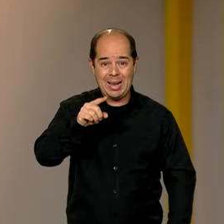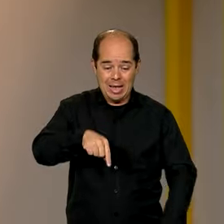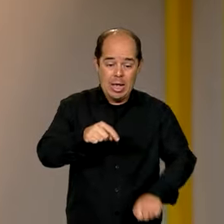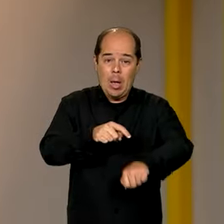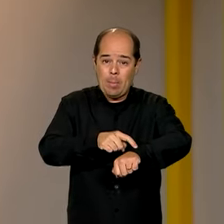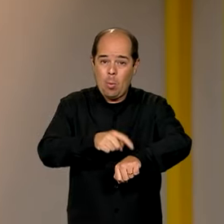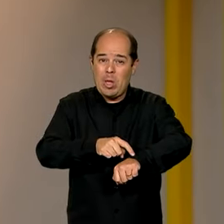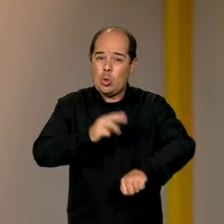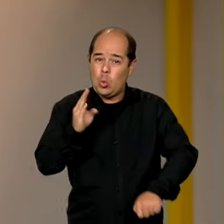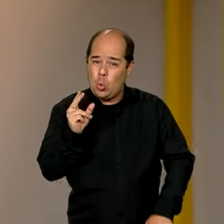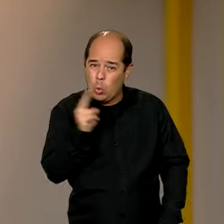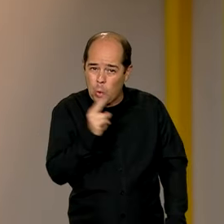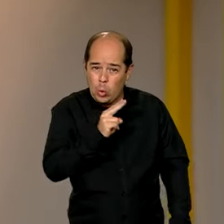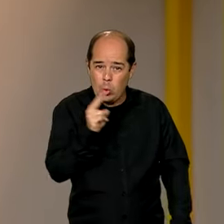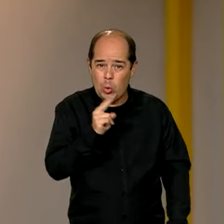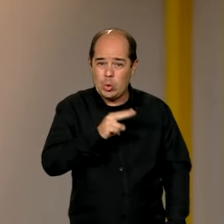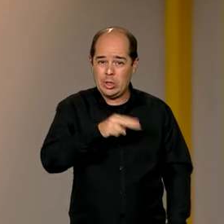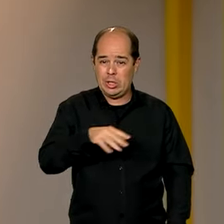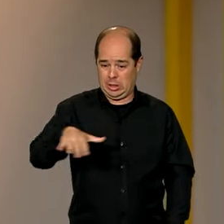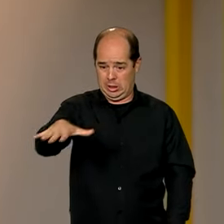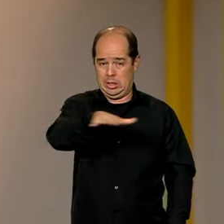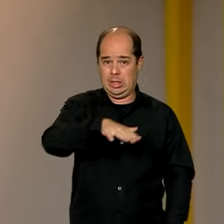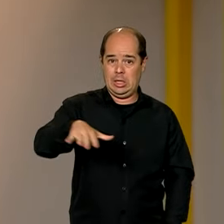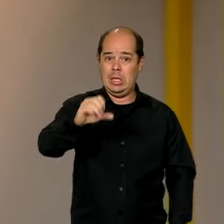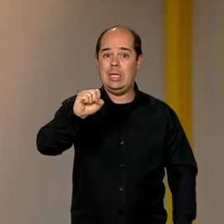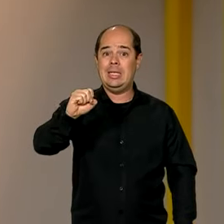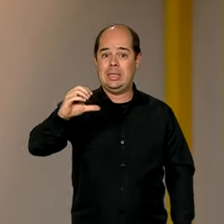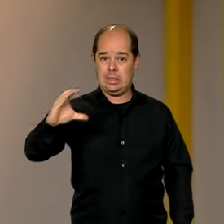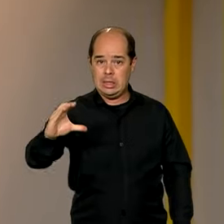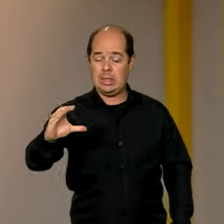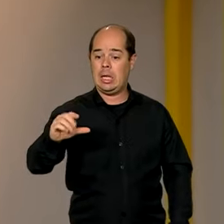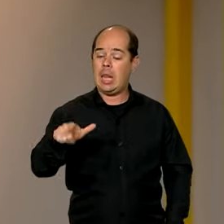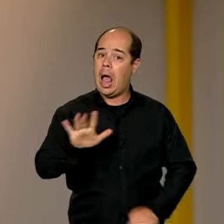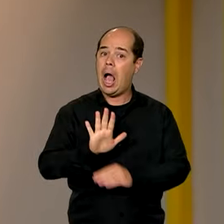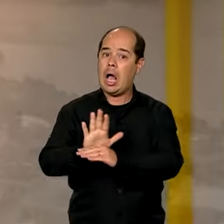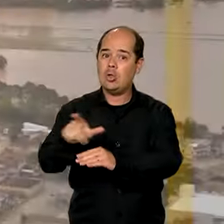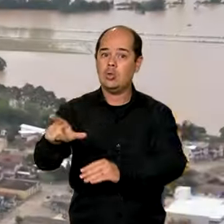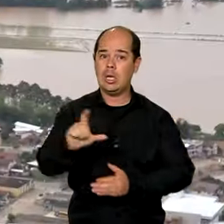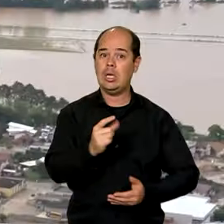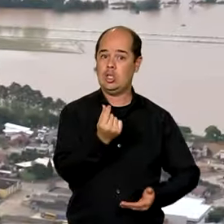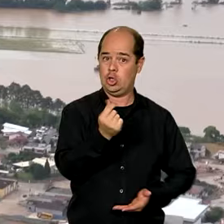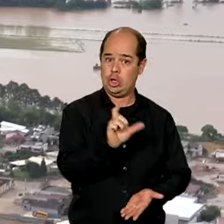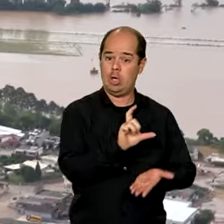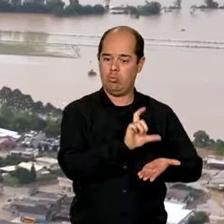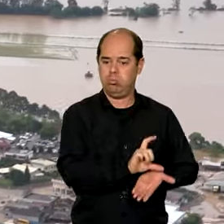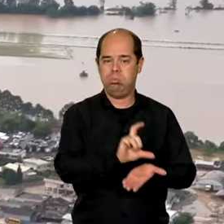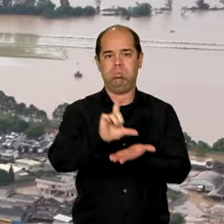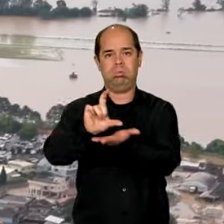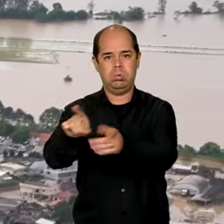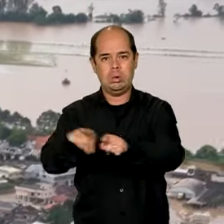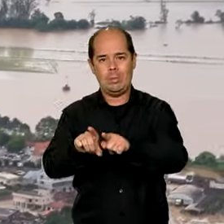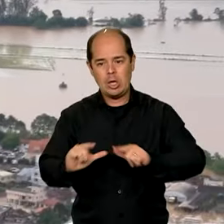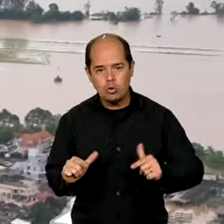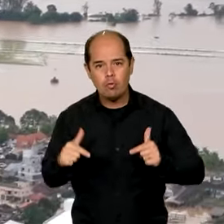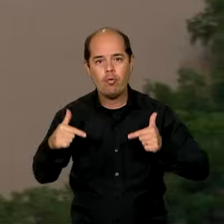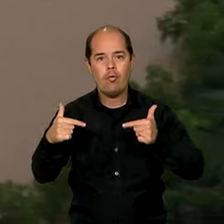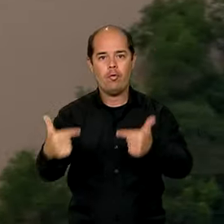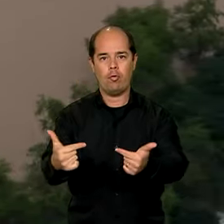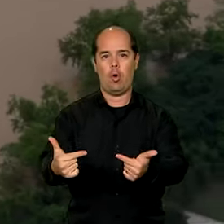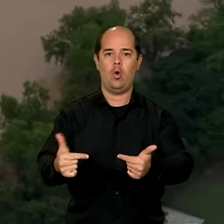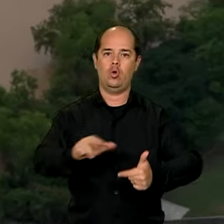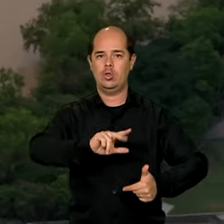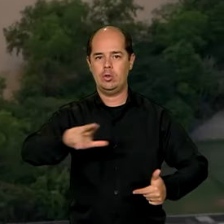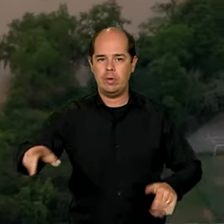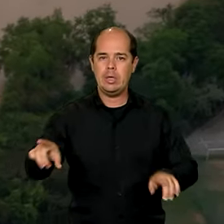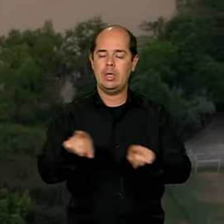municípios atingidos pelas chuvas em Santa Catarina vai permitir a liberação de recursos, ações emergenciais e a antecipação do